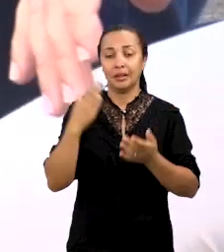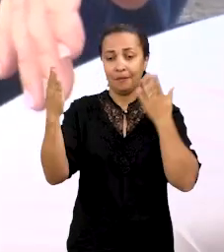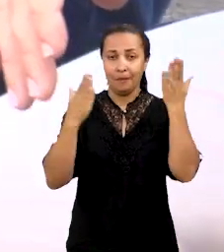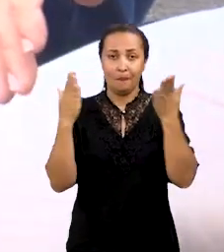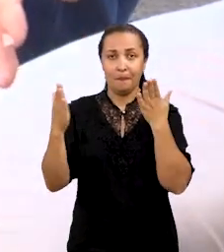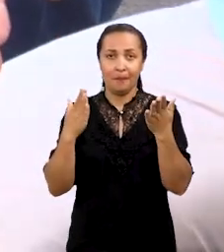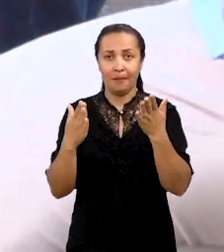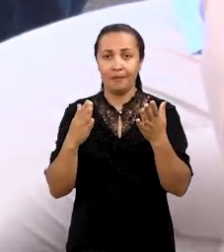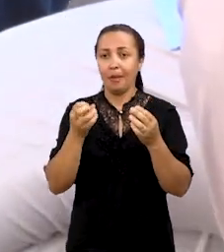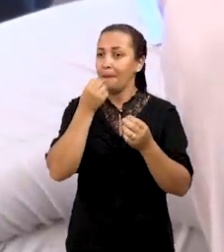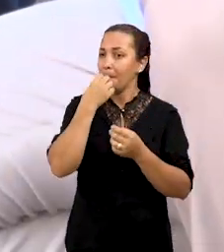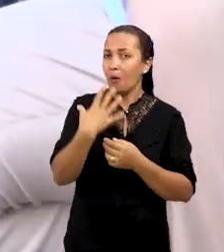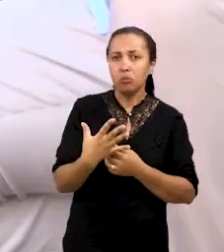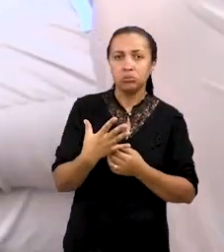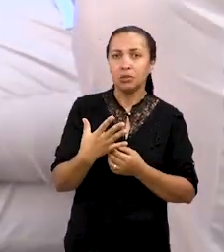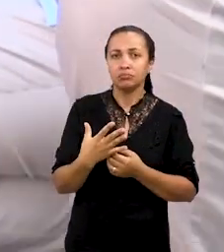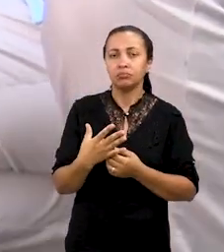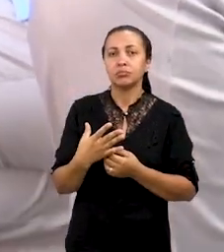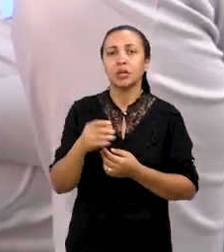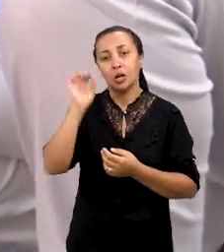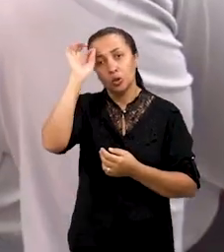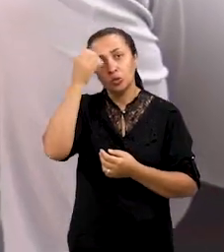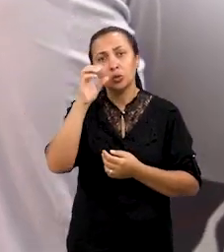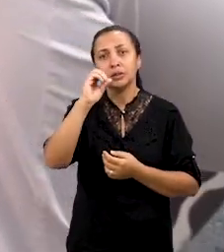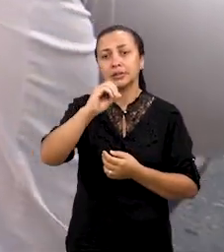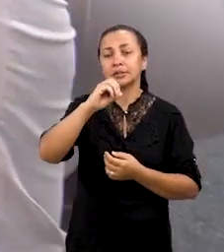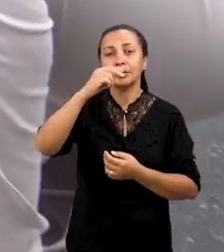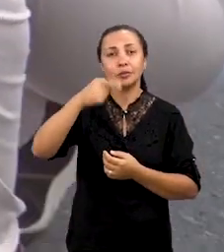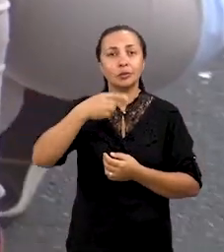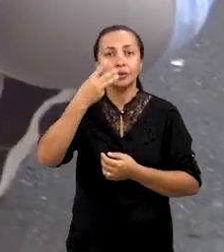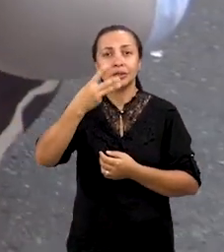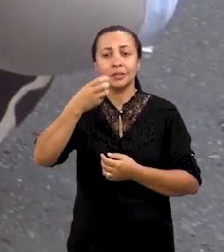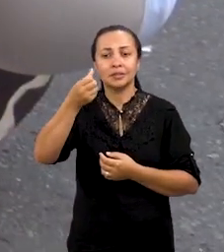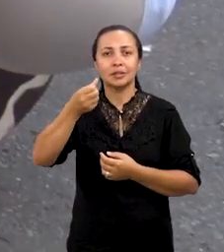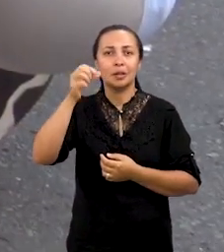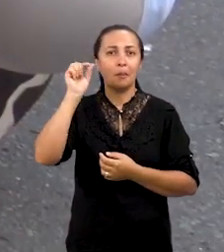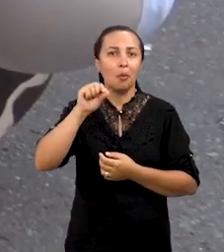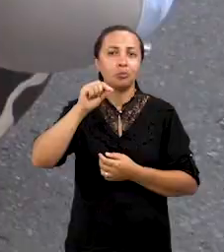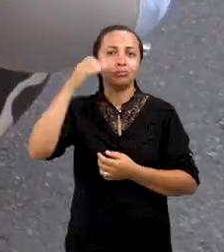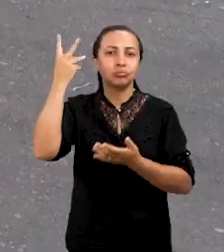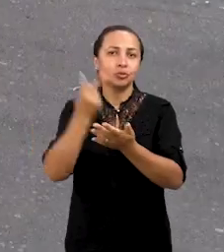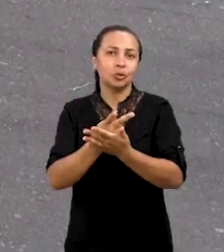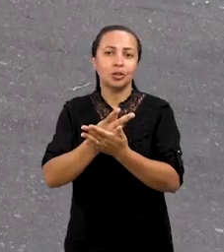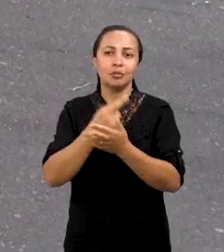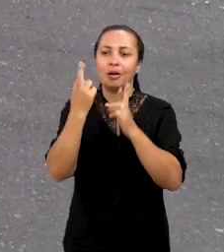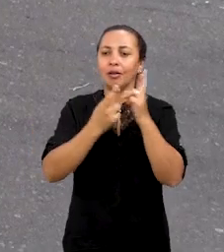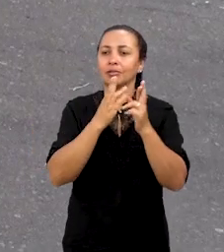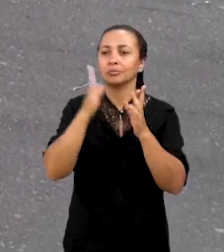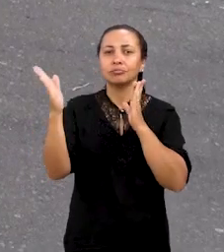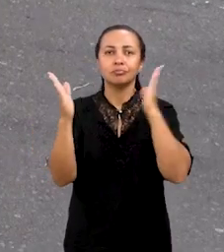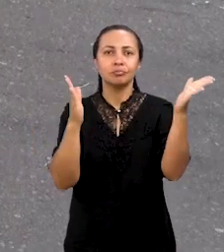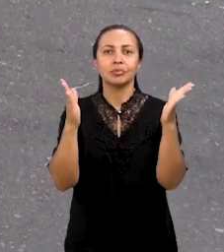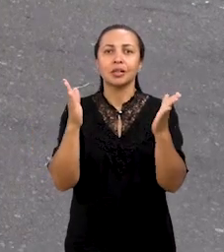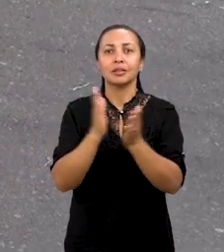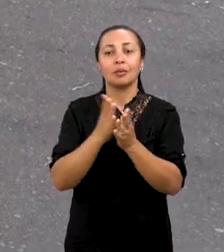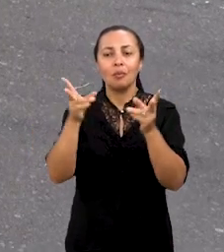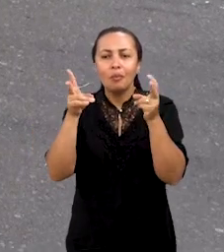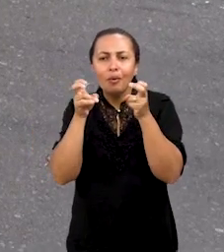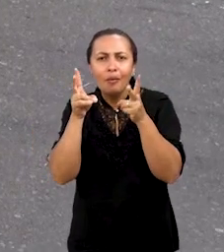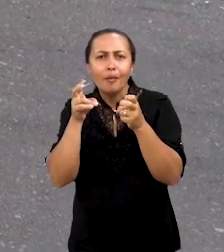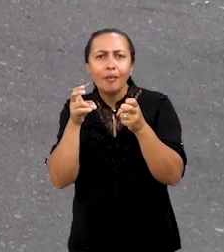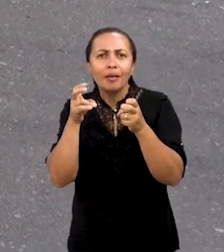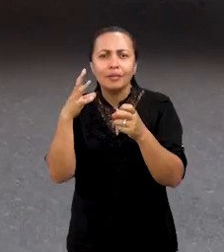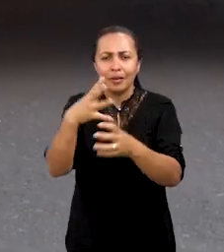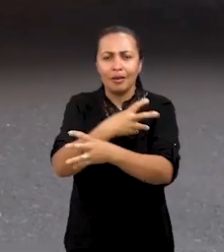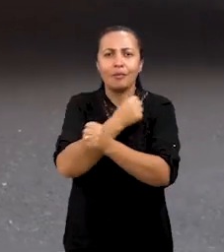comparação, tivemos uma precisão muito boa de apenas 0,36% de erro em relação a esse equipamento. Ele consegue captar os valores em alta